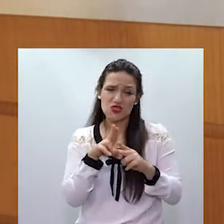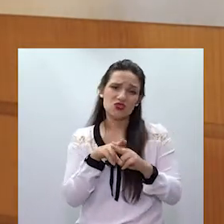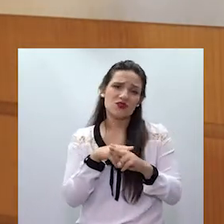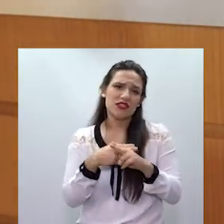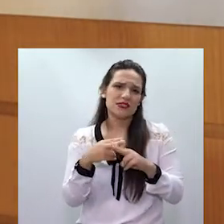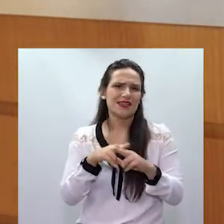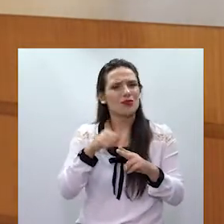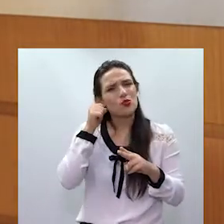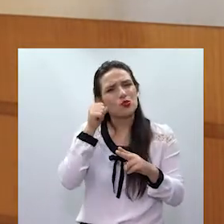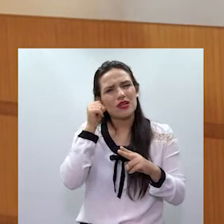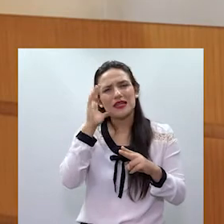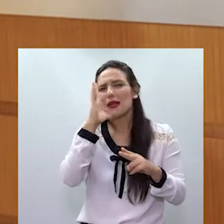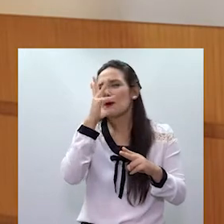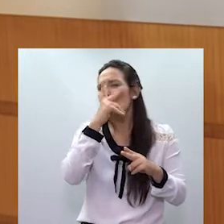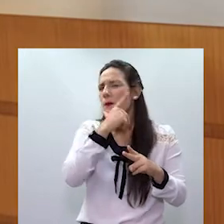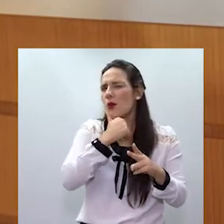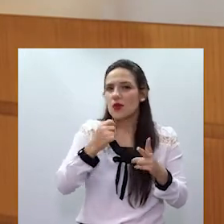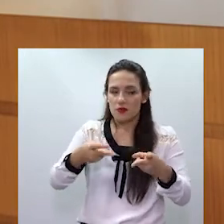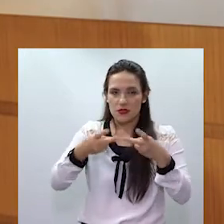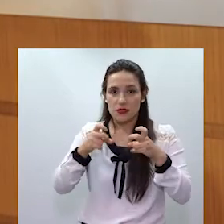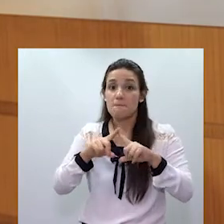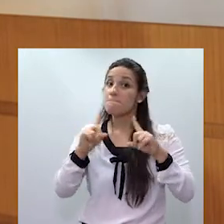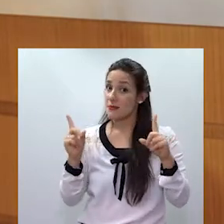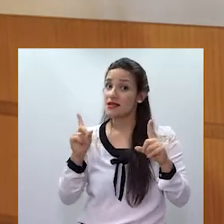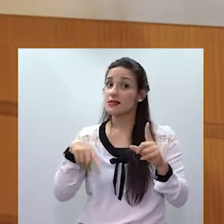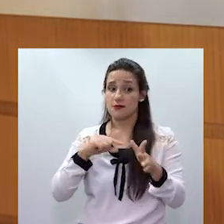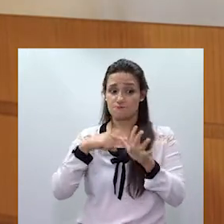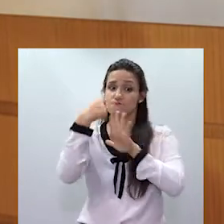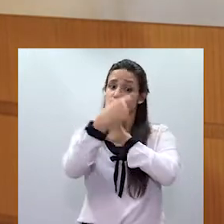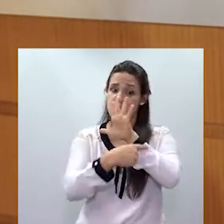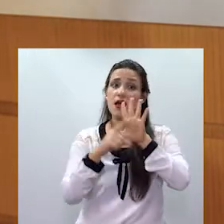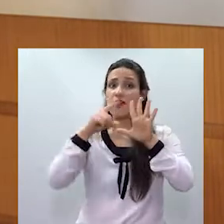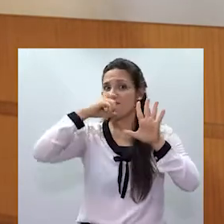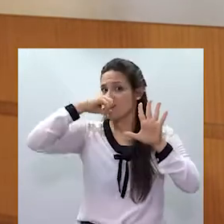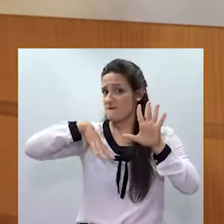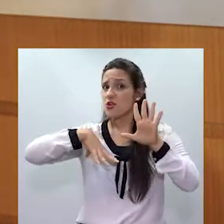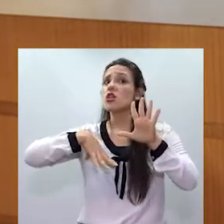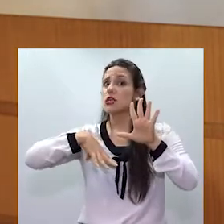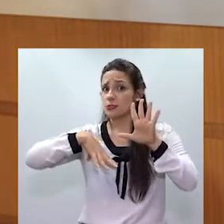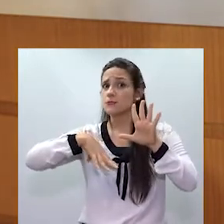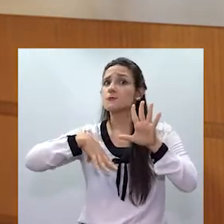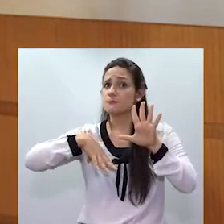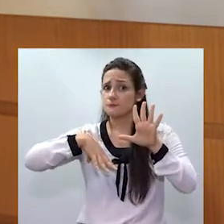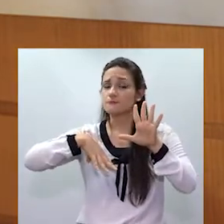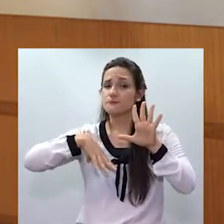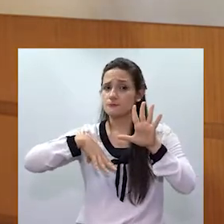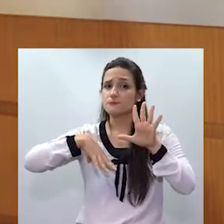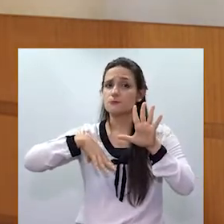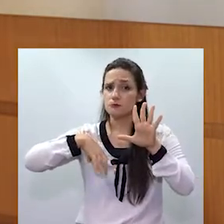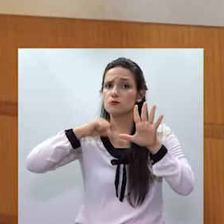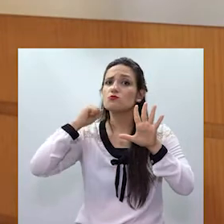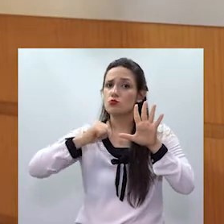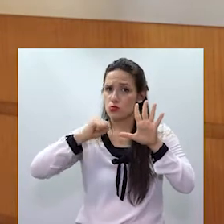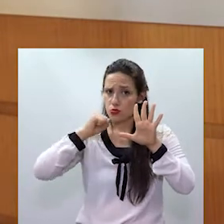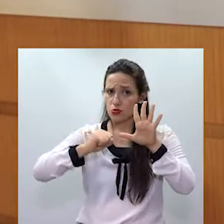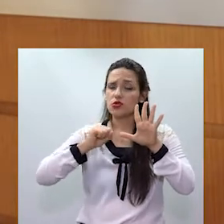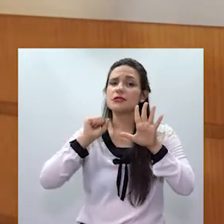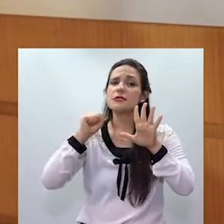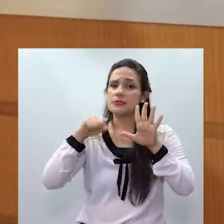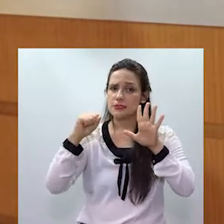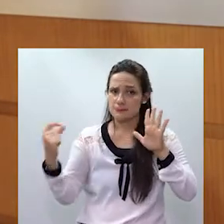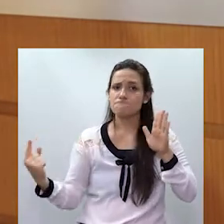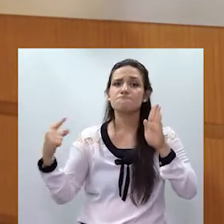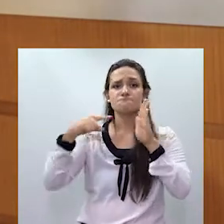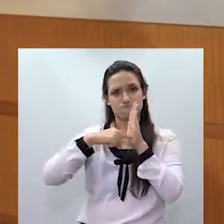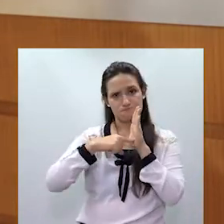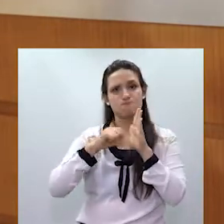sutil, que a mulher demora um pouco mais para perceber. Mas todos são tipos de violência e todas podem